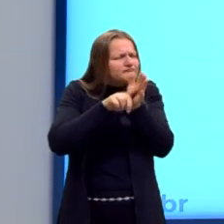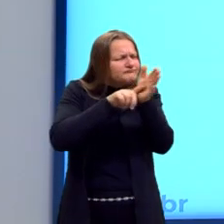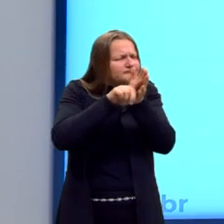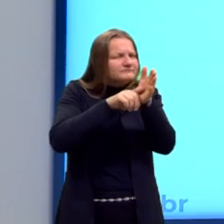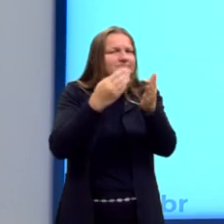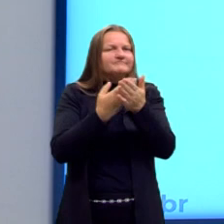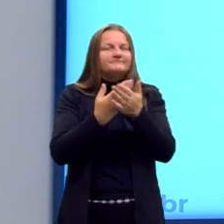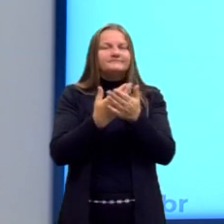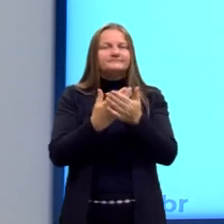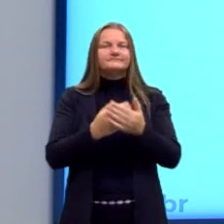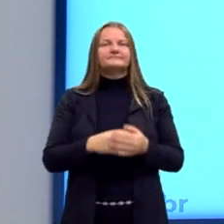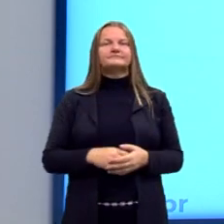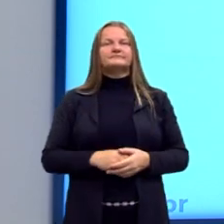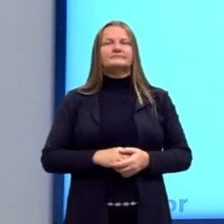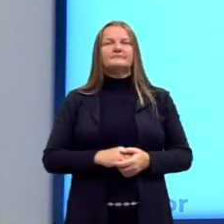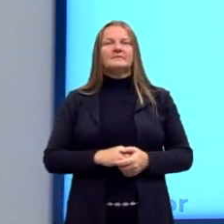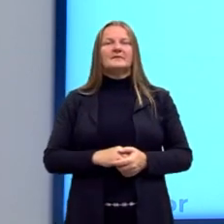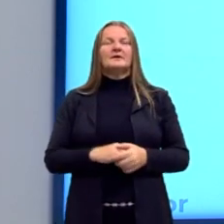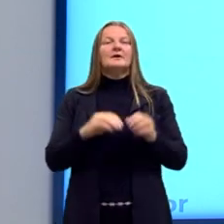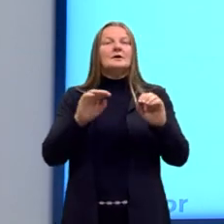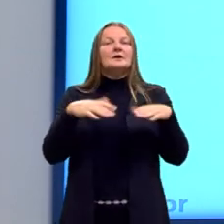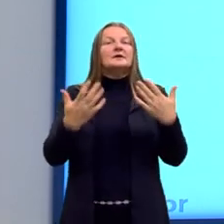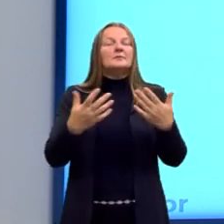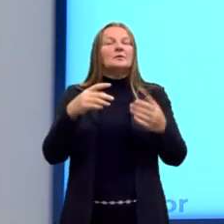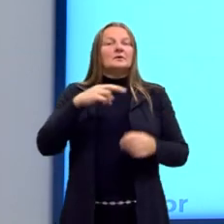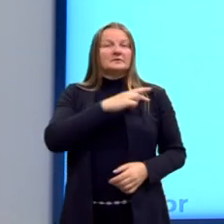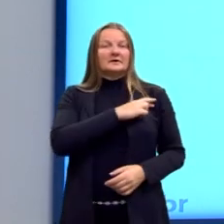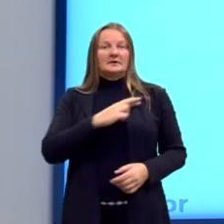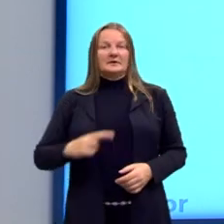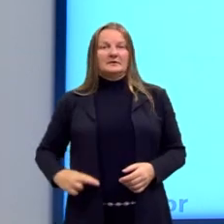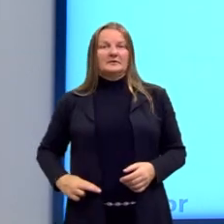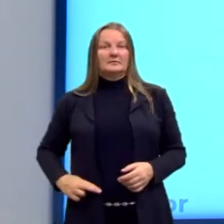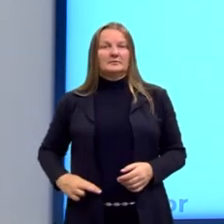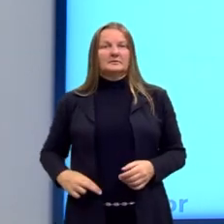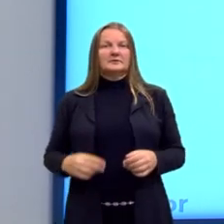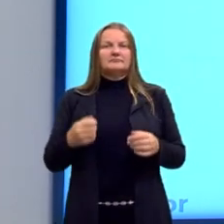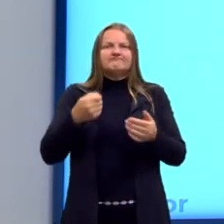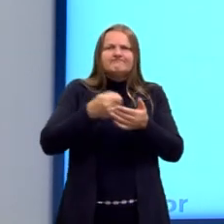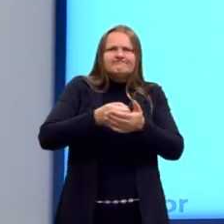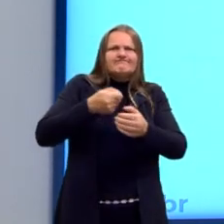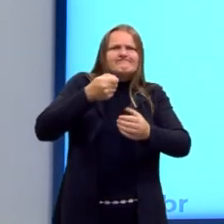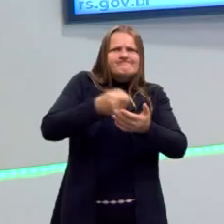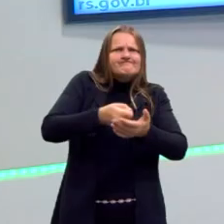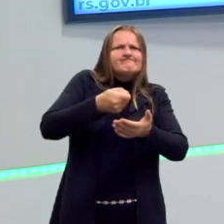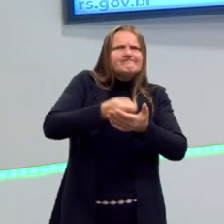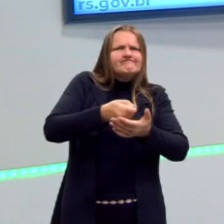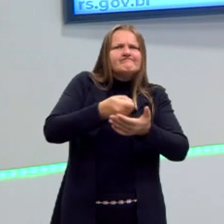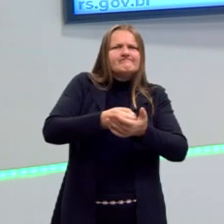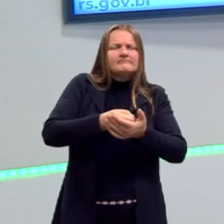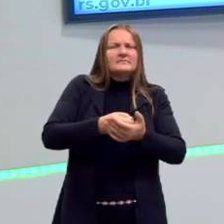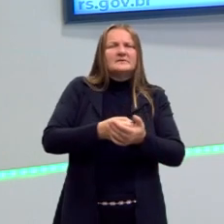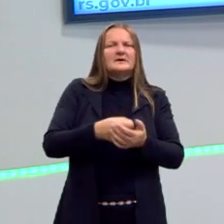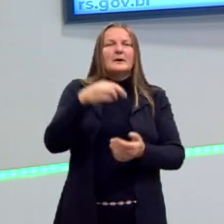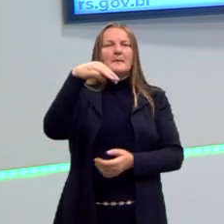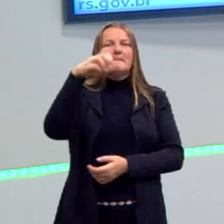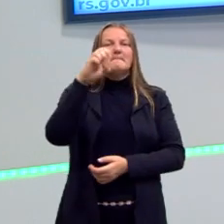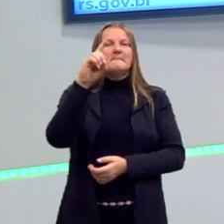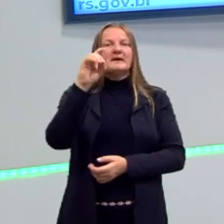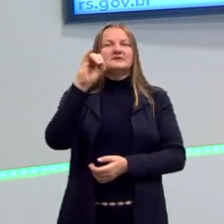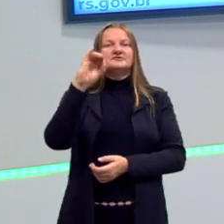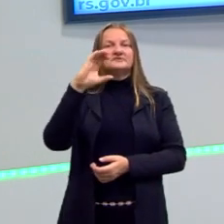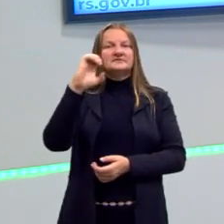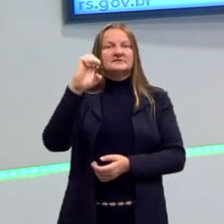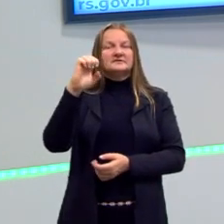carreira. Quando a República é de posta e a família Médici volta ao poder, o